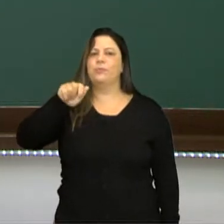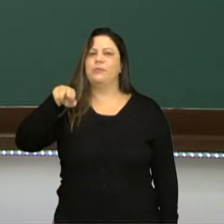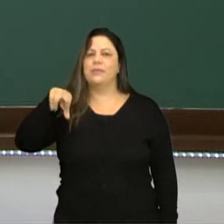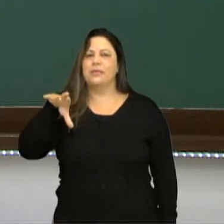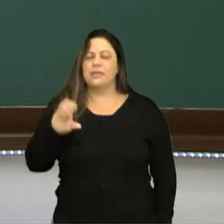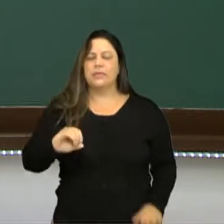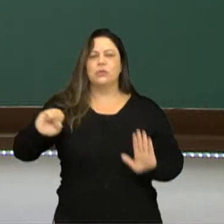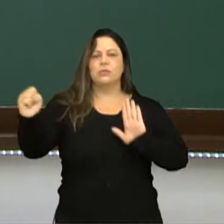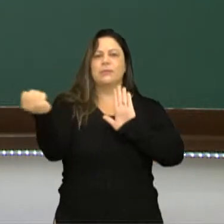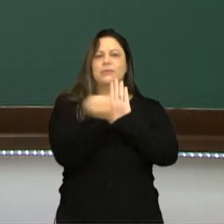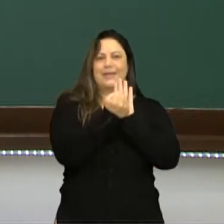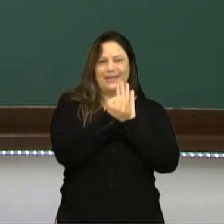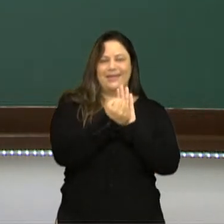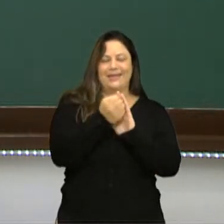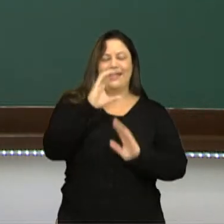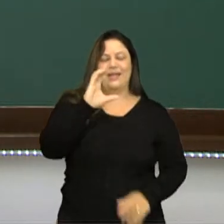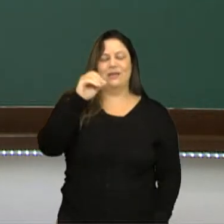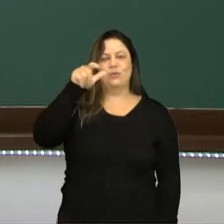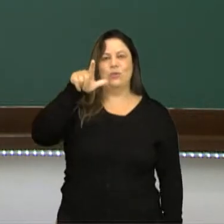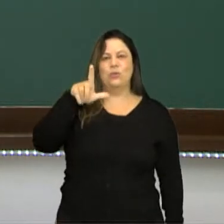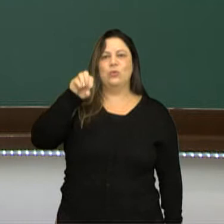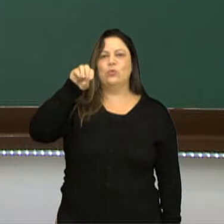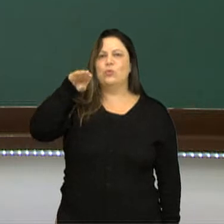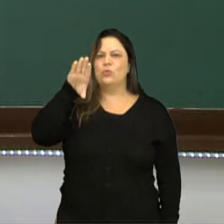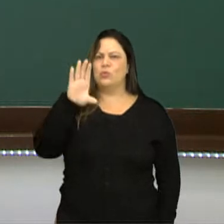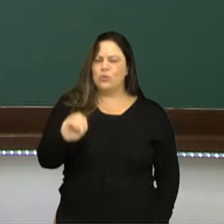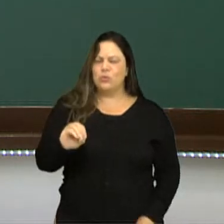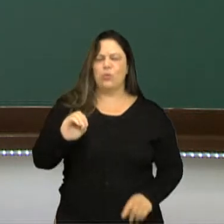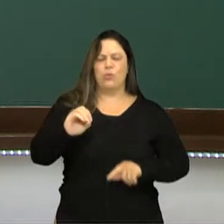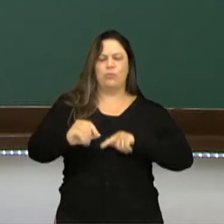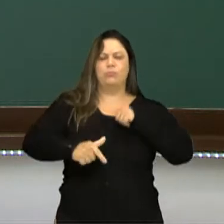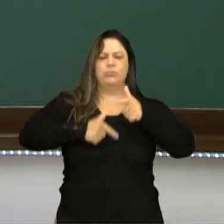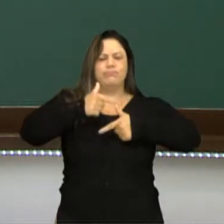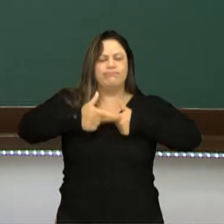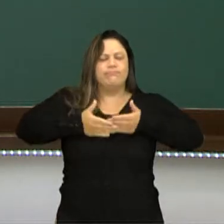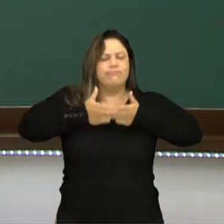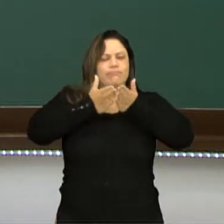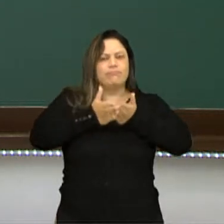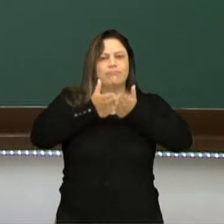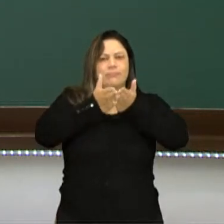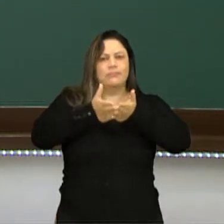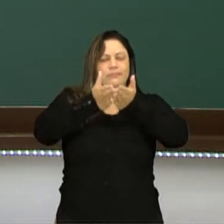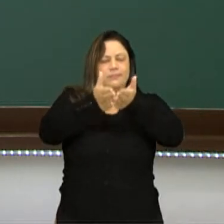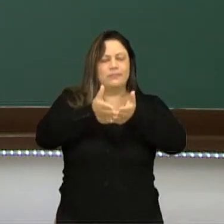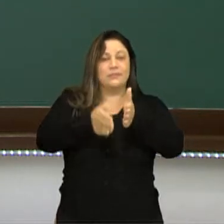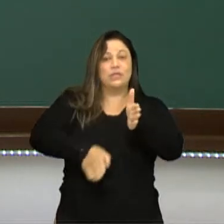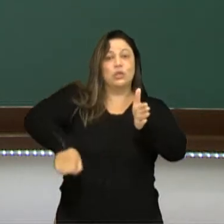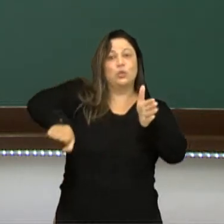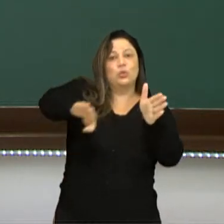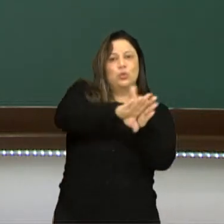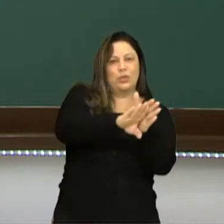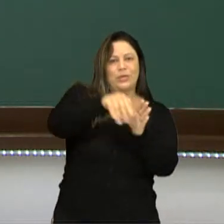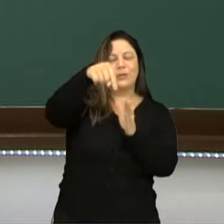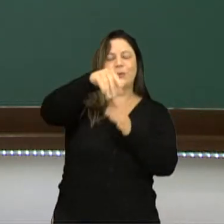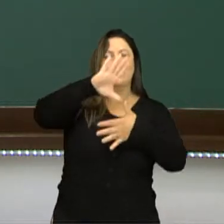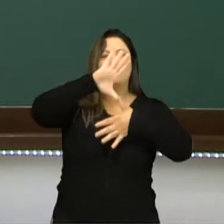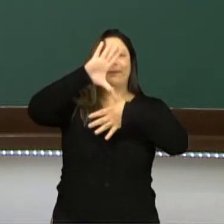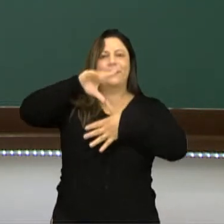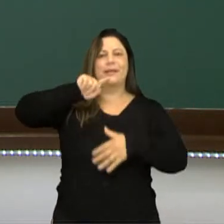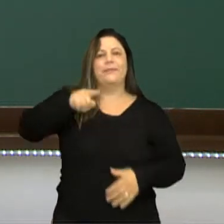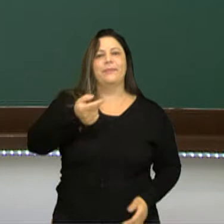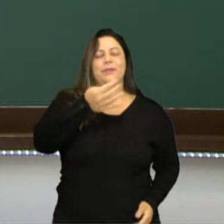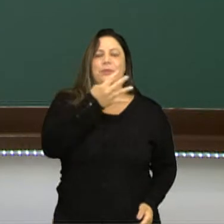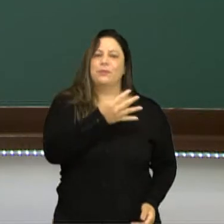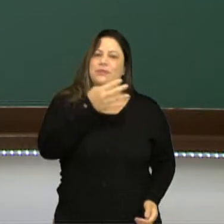Cristóvão Colombo, navegador a serviço da coroa espanhola, chegou na América no ano de 1492.